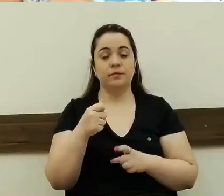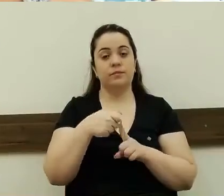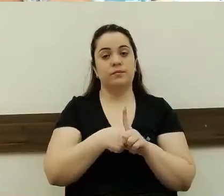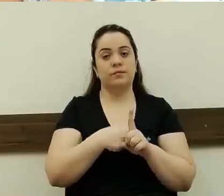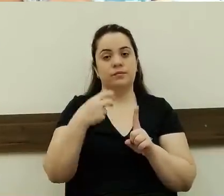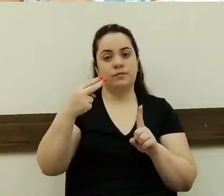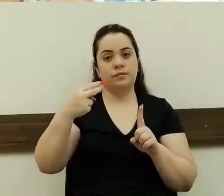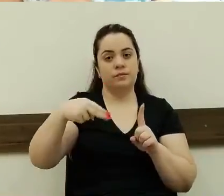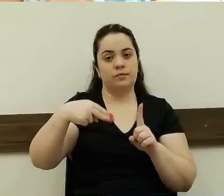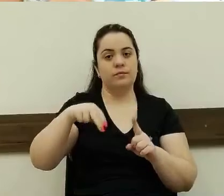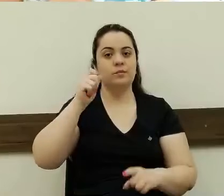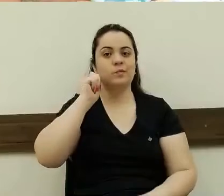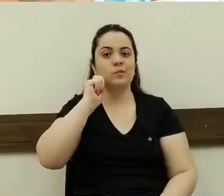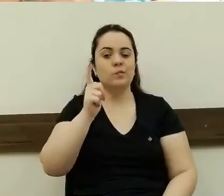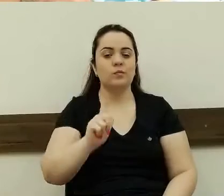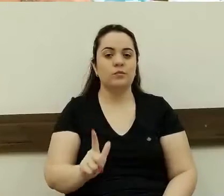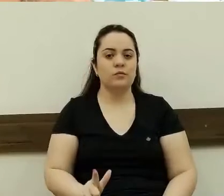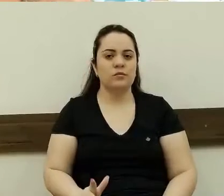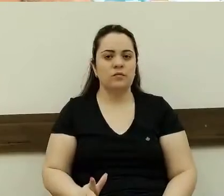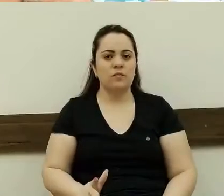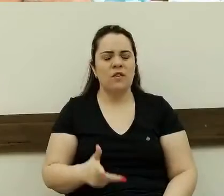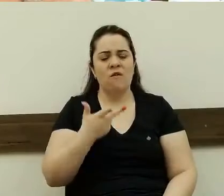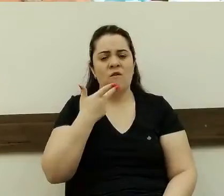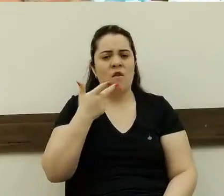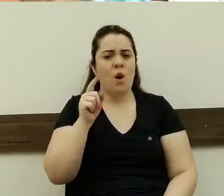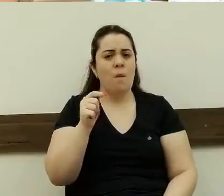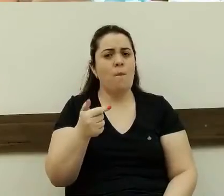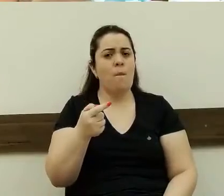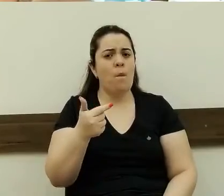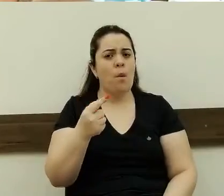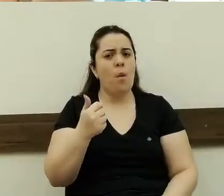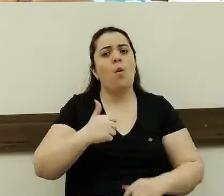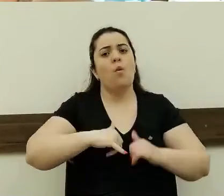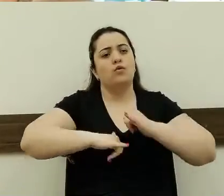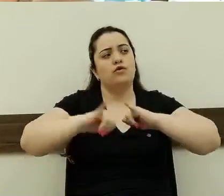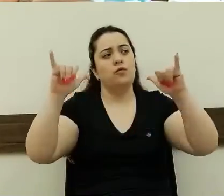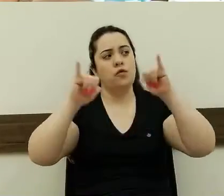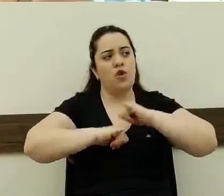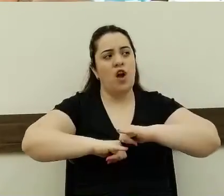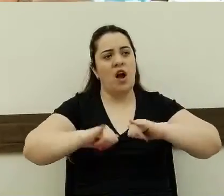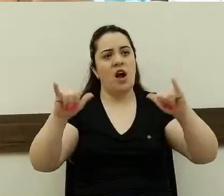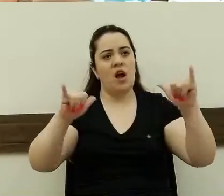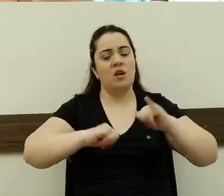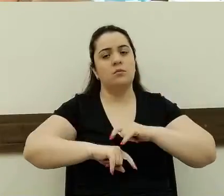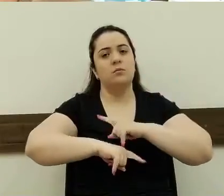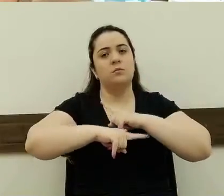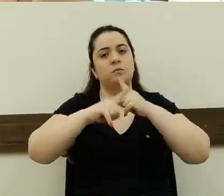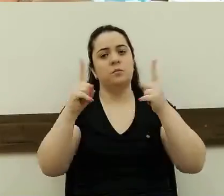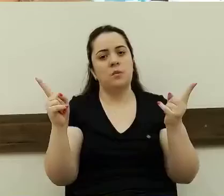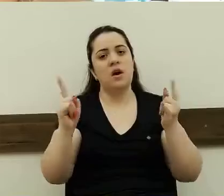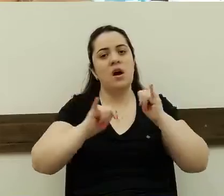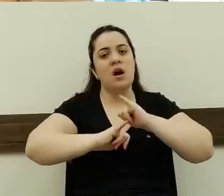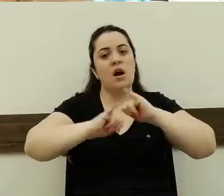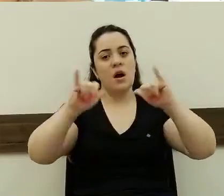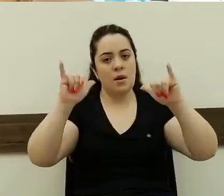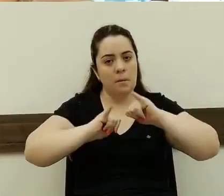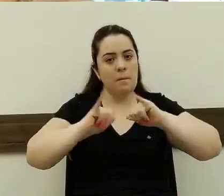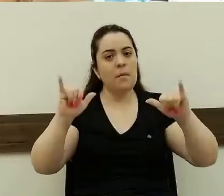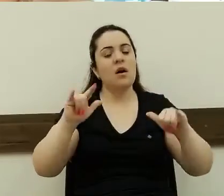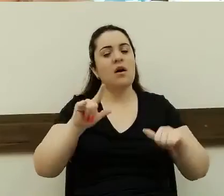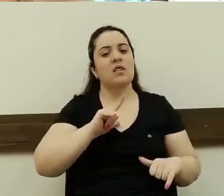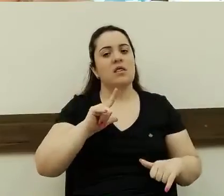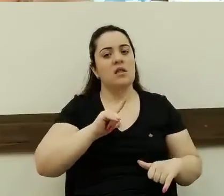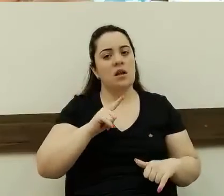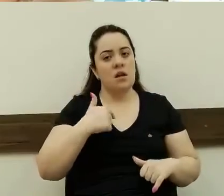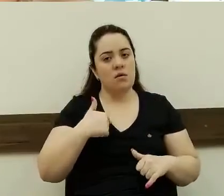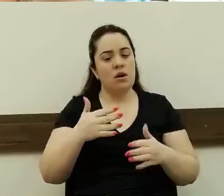Azul. Está sendo pouco falado, pouco divulgado, mas a campanha está aí. E eu